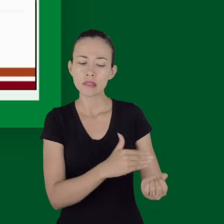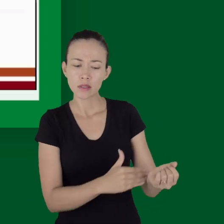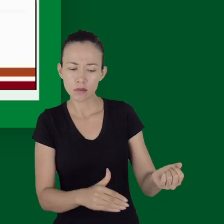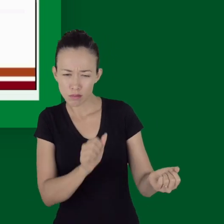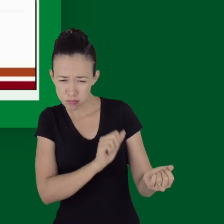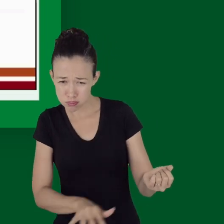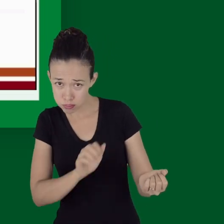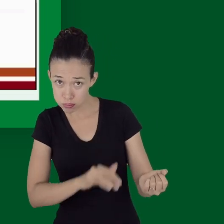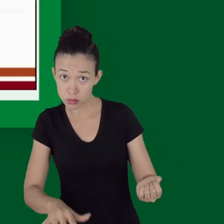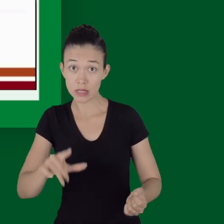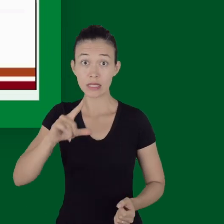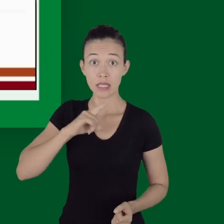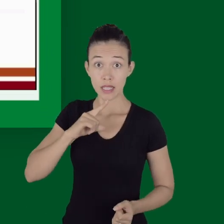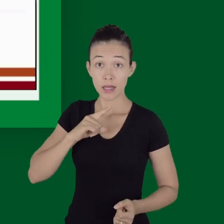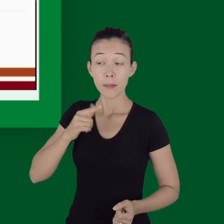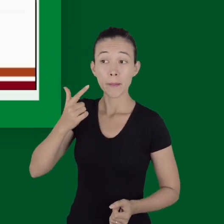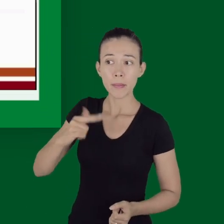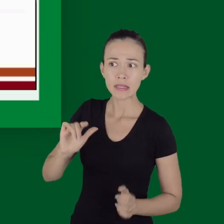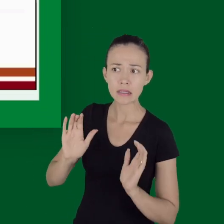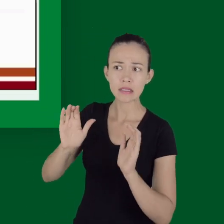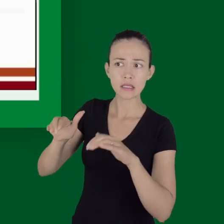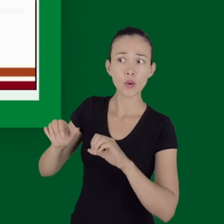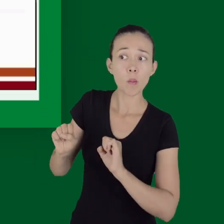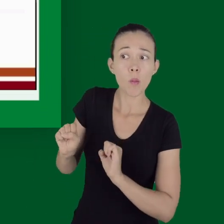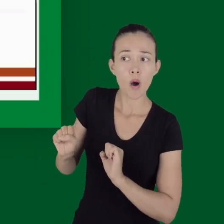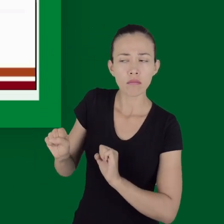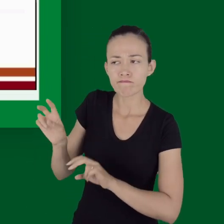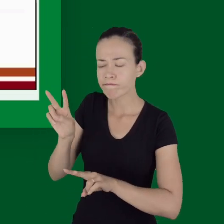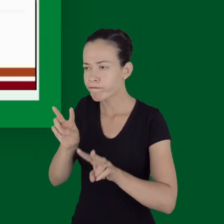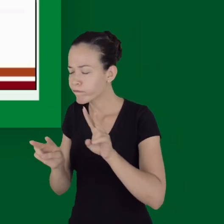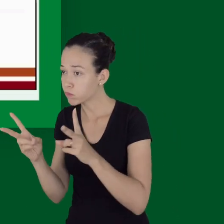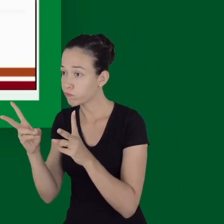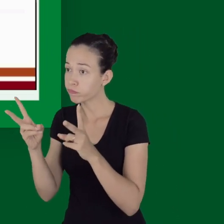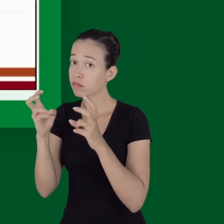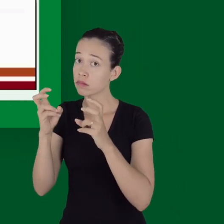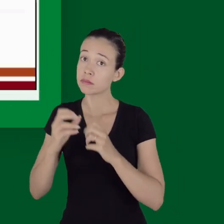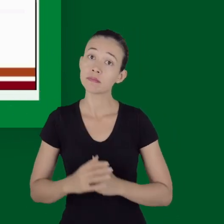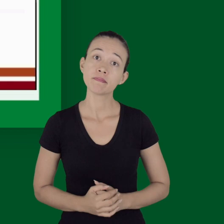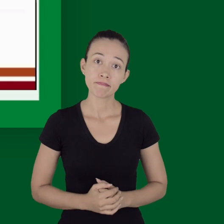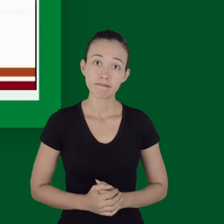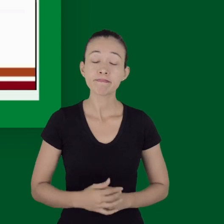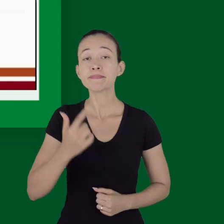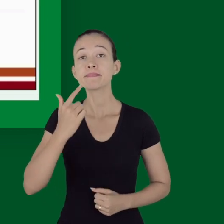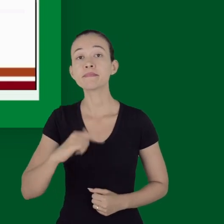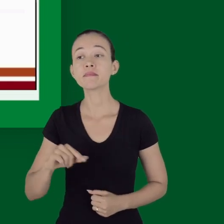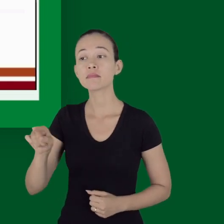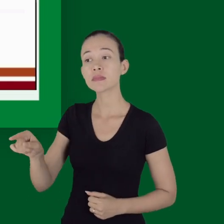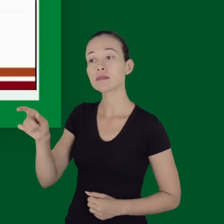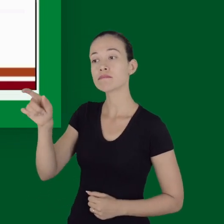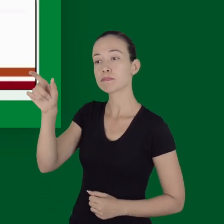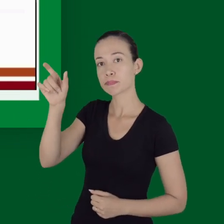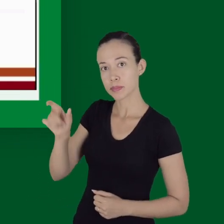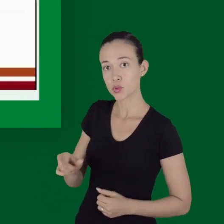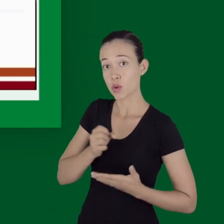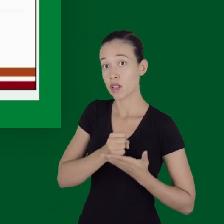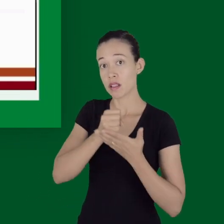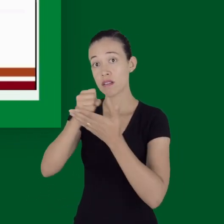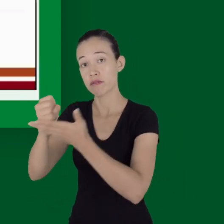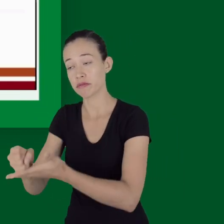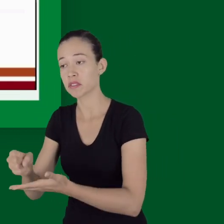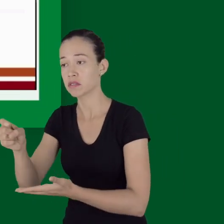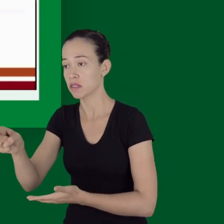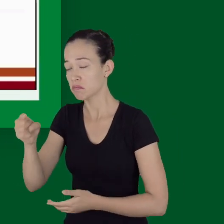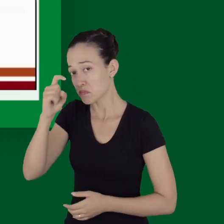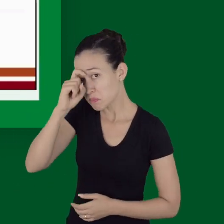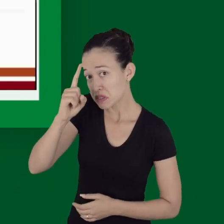hemorragia, controle de sangramento externo e reconhecer a probabilidade de hemorragia interna. Transportar o paciente até os